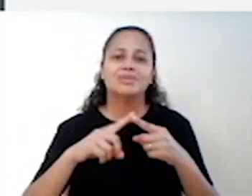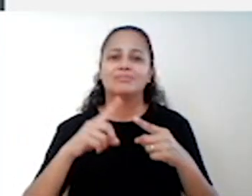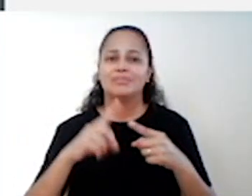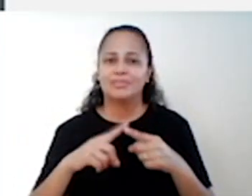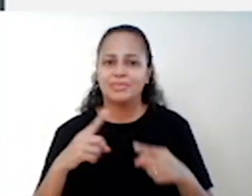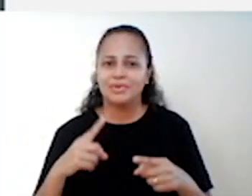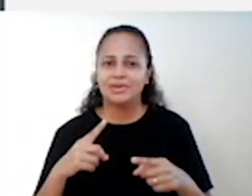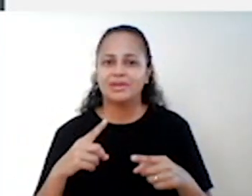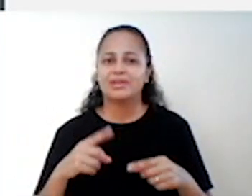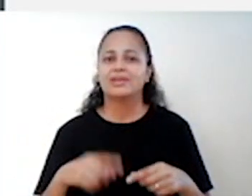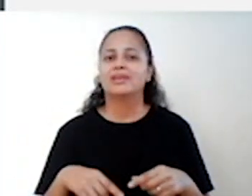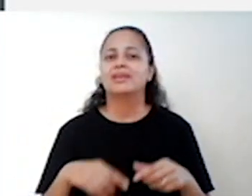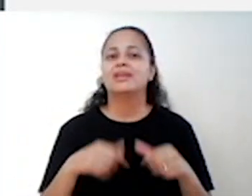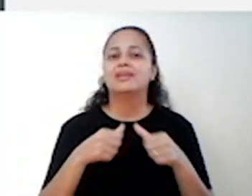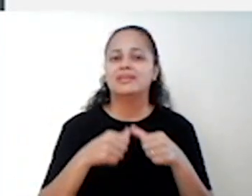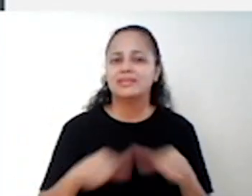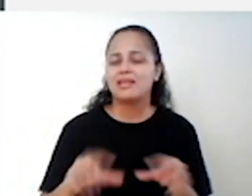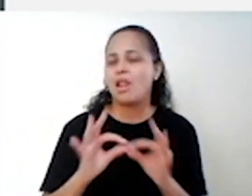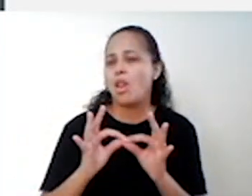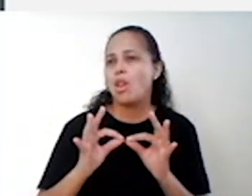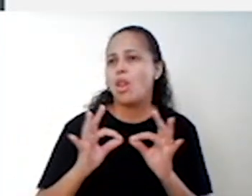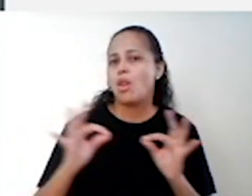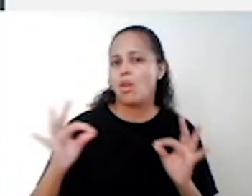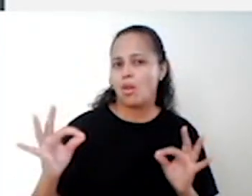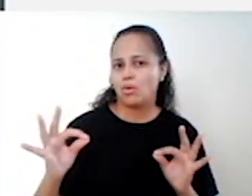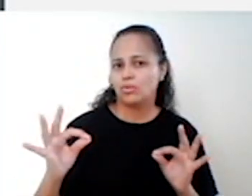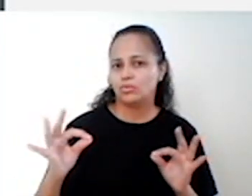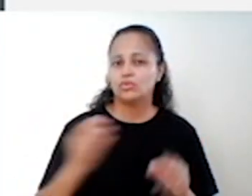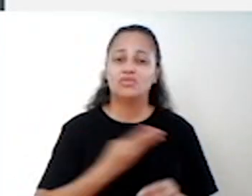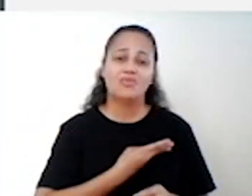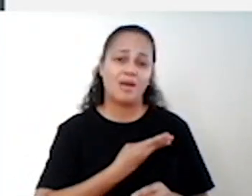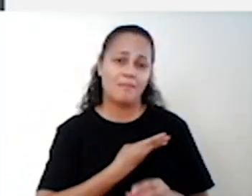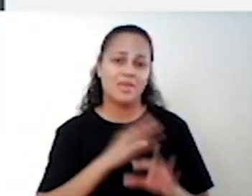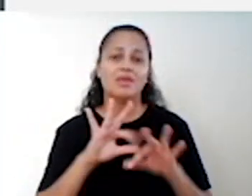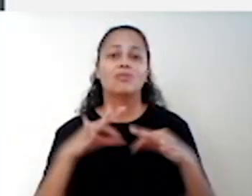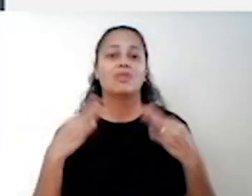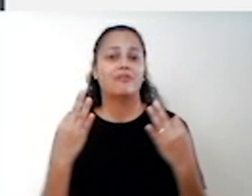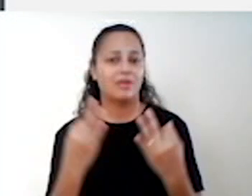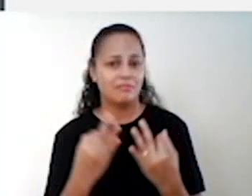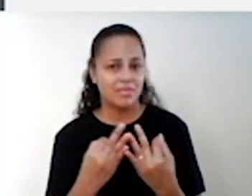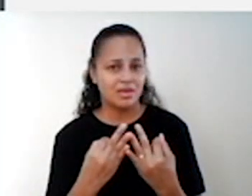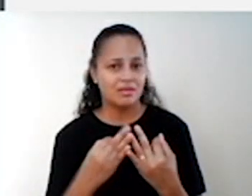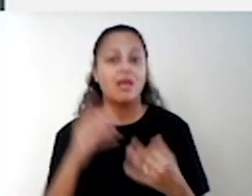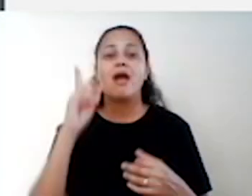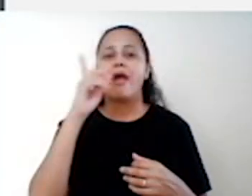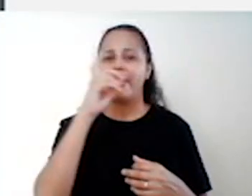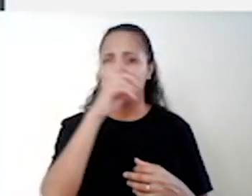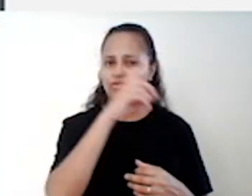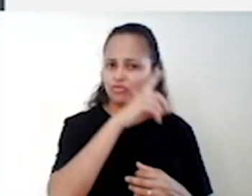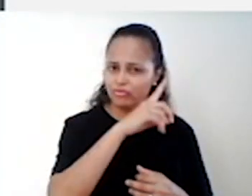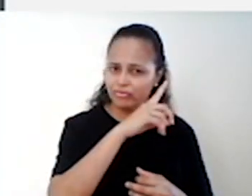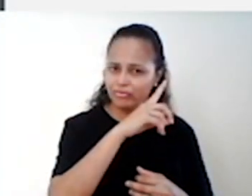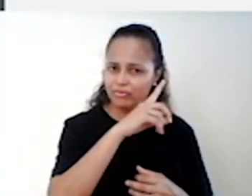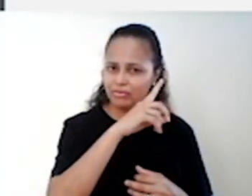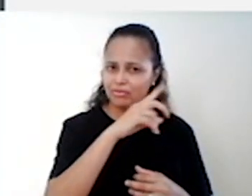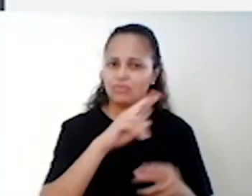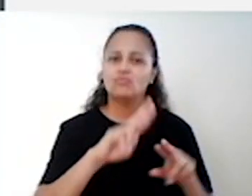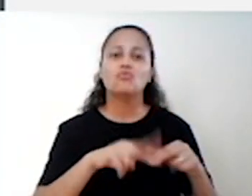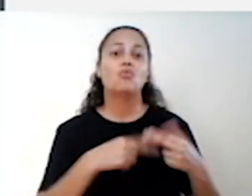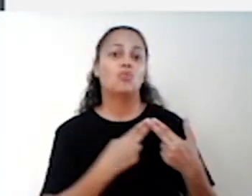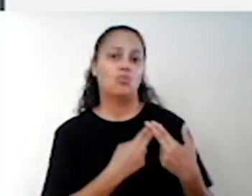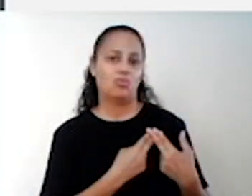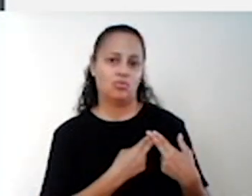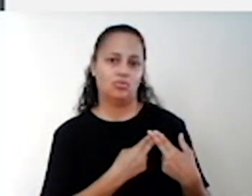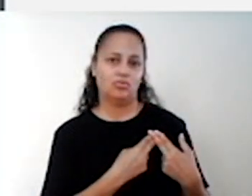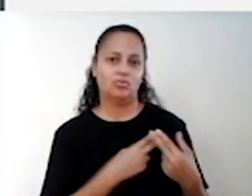pessoas queridas da nossa vida, como família e amigos. Diante disso, pode ser ainda mais difícil passar pelas fases